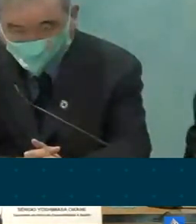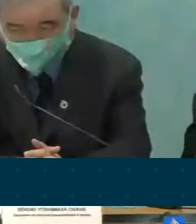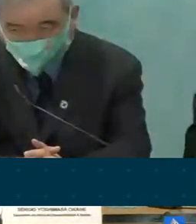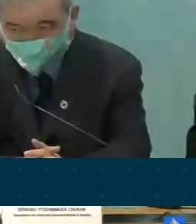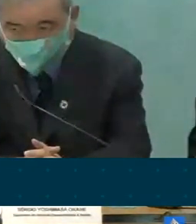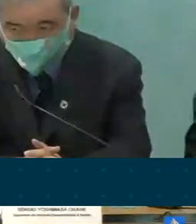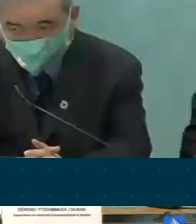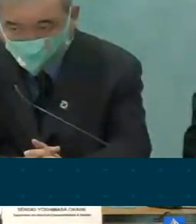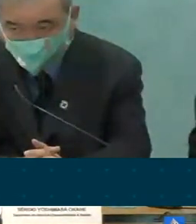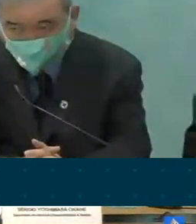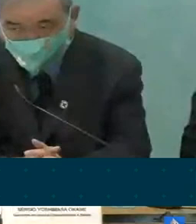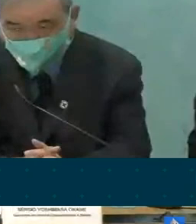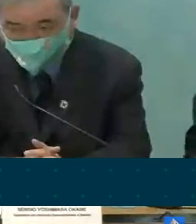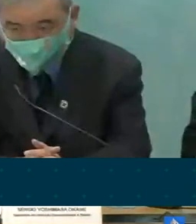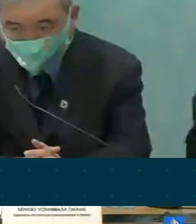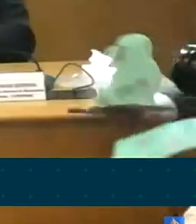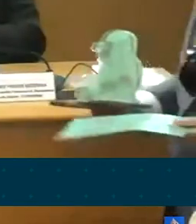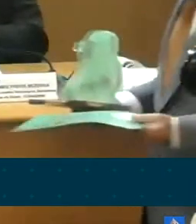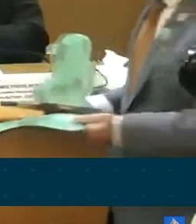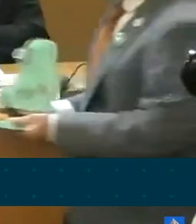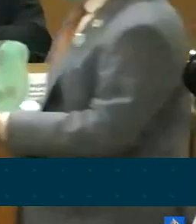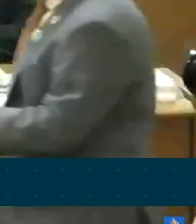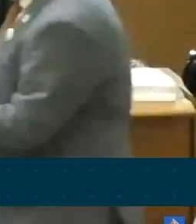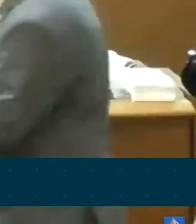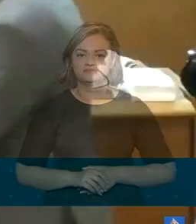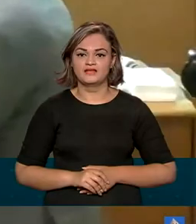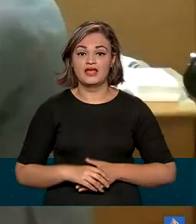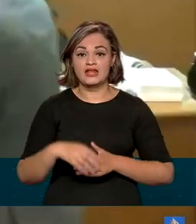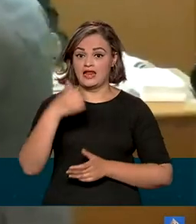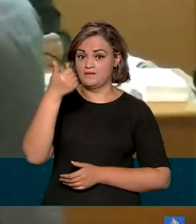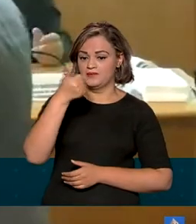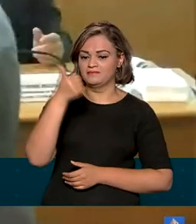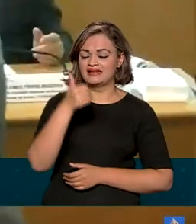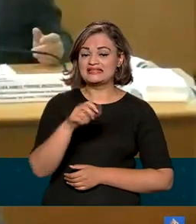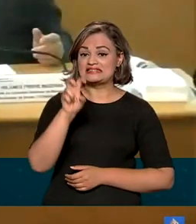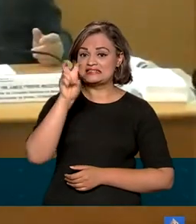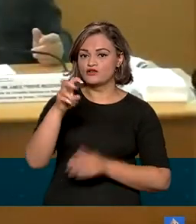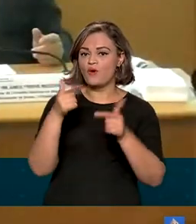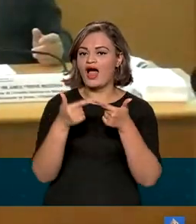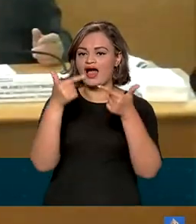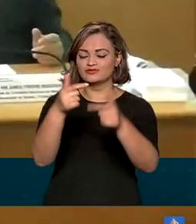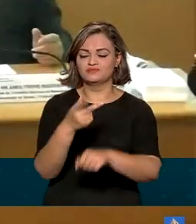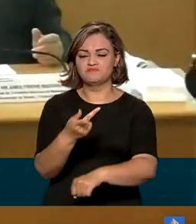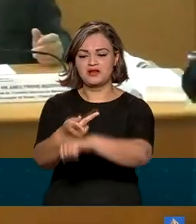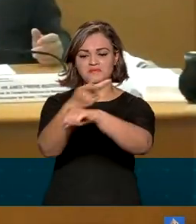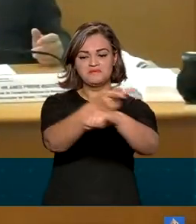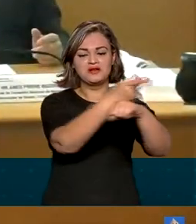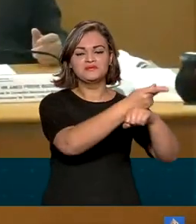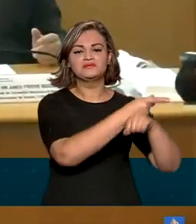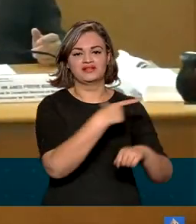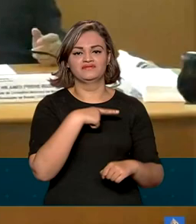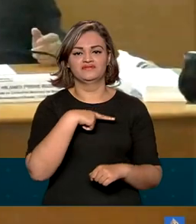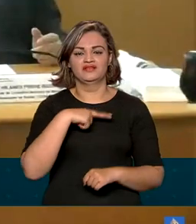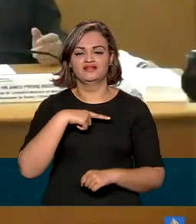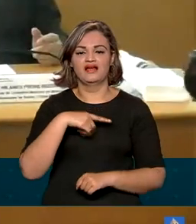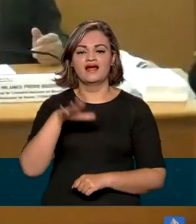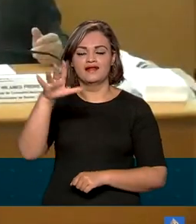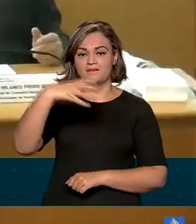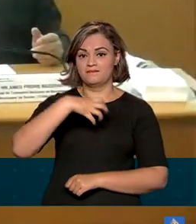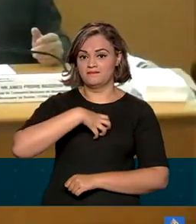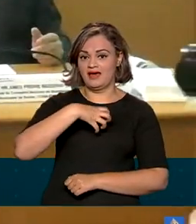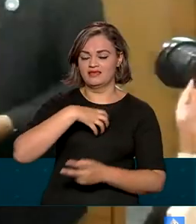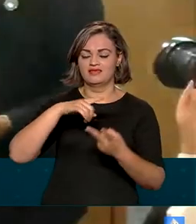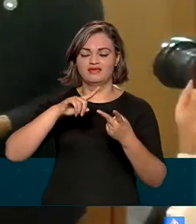história natural dessas doenças. Nessa primeira edição, cinco ações foram premiadas em Alagoinhas, na